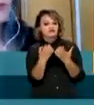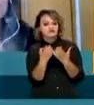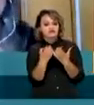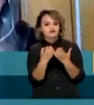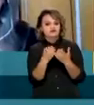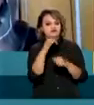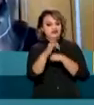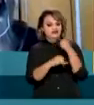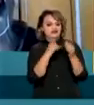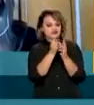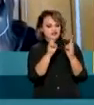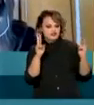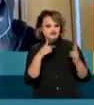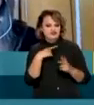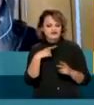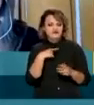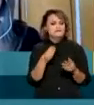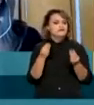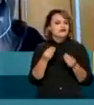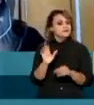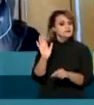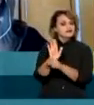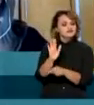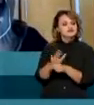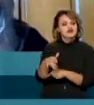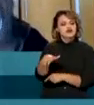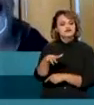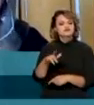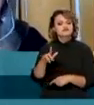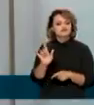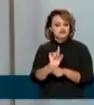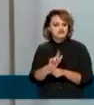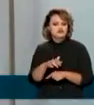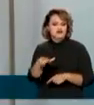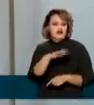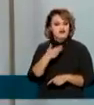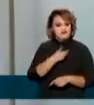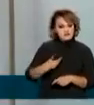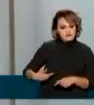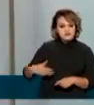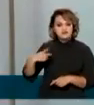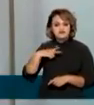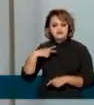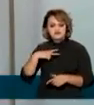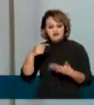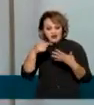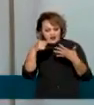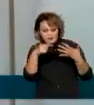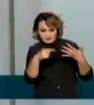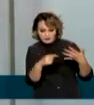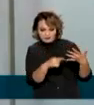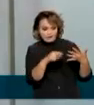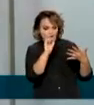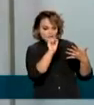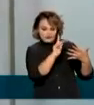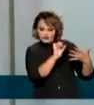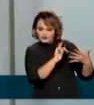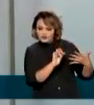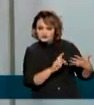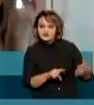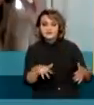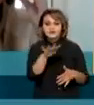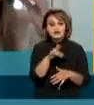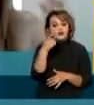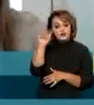pela internet e pretende ajudar gestores públicos e privados a preencher os requisitos para que outras áreas no